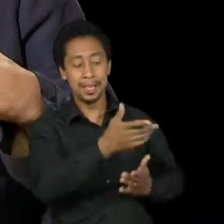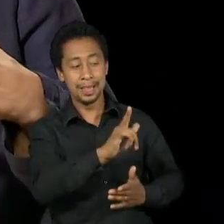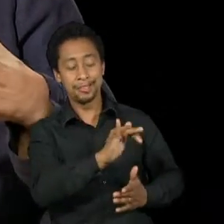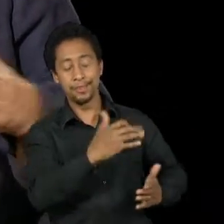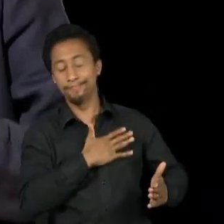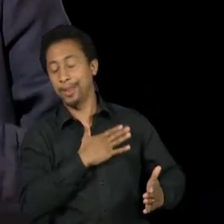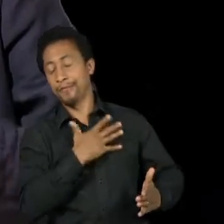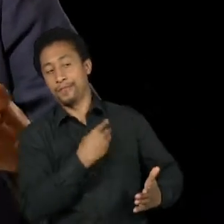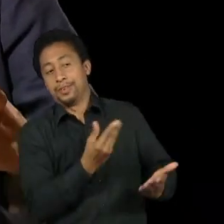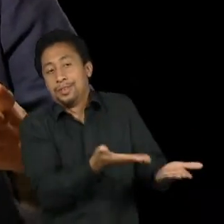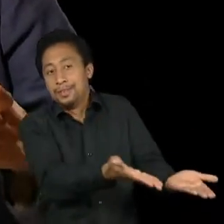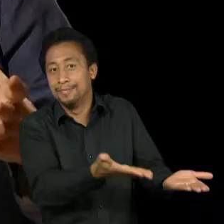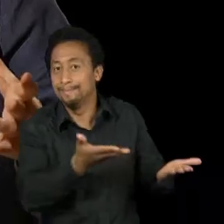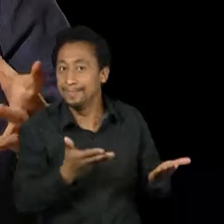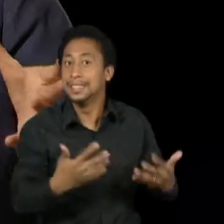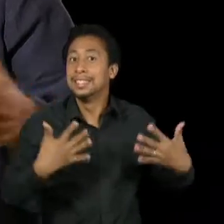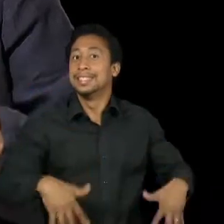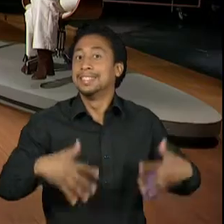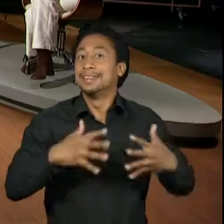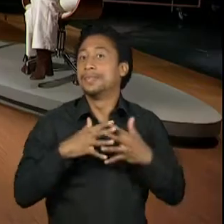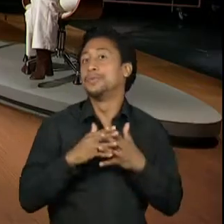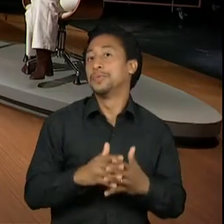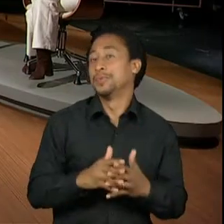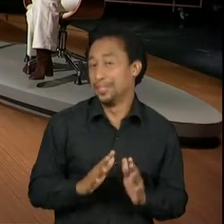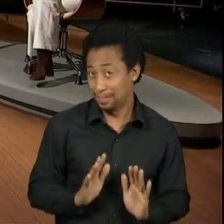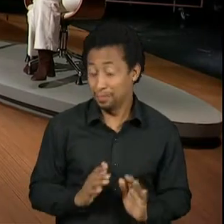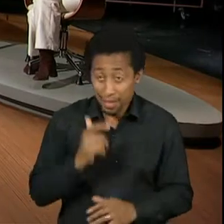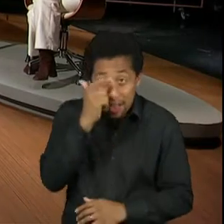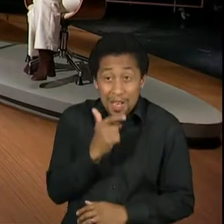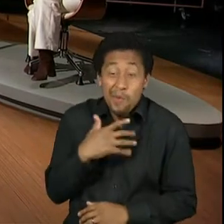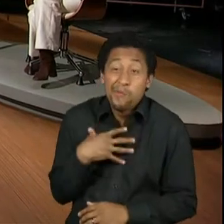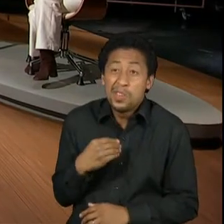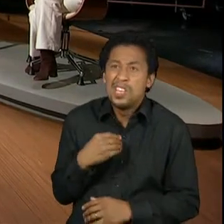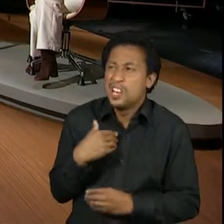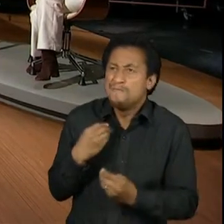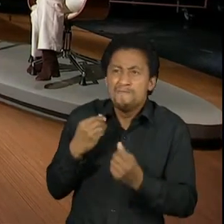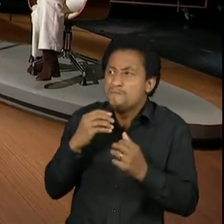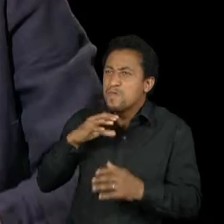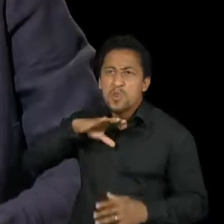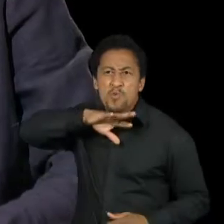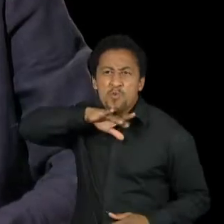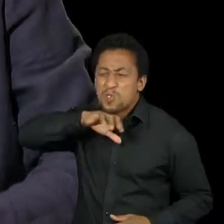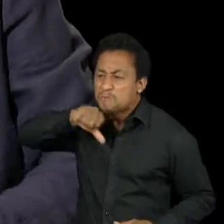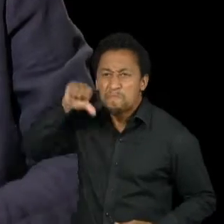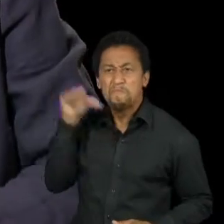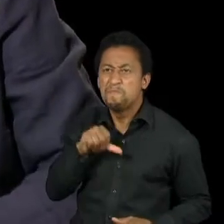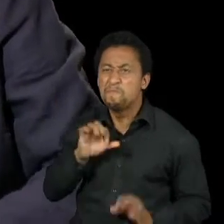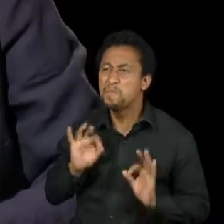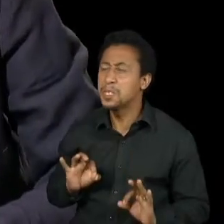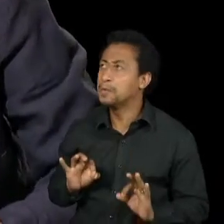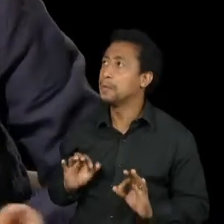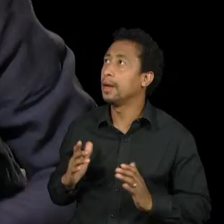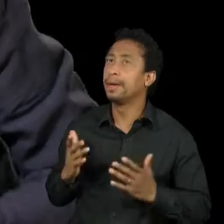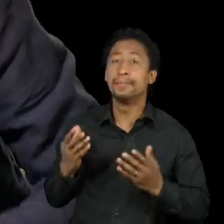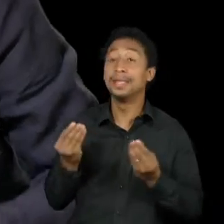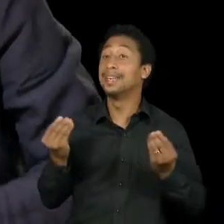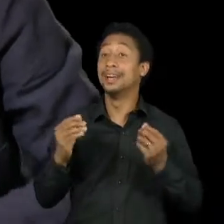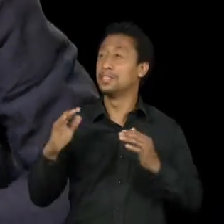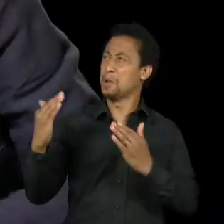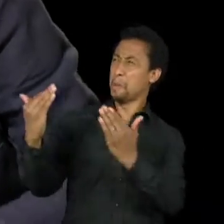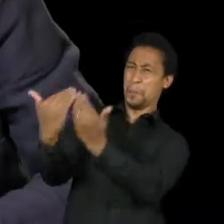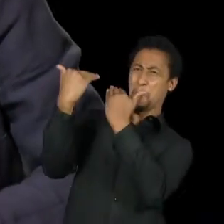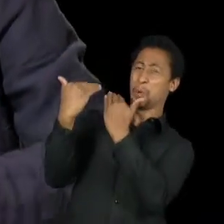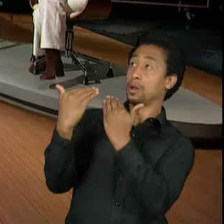que é a mais cruel de todas. E ele, de repente, ele... Sabe, calma.